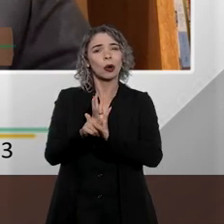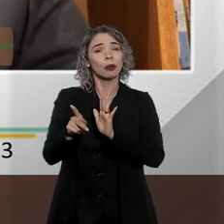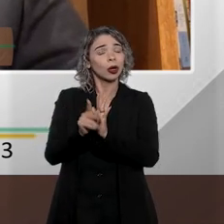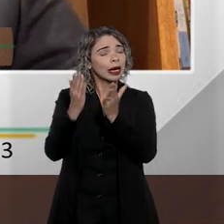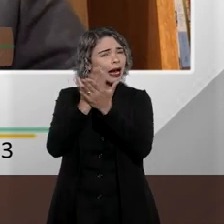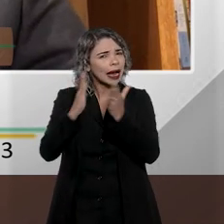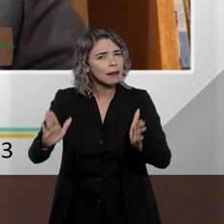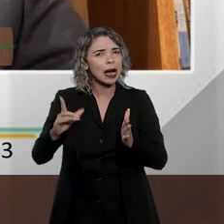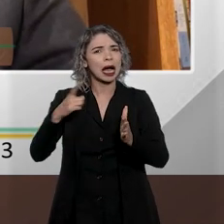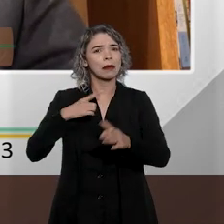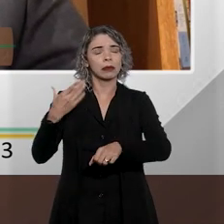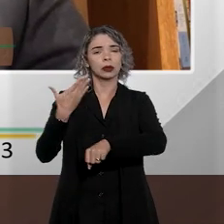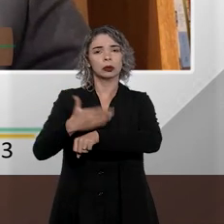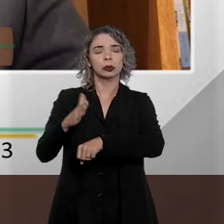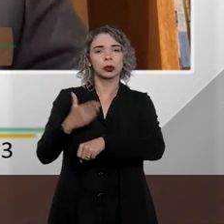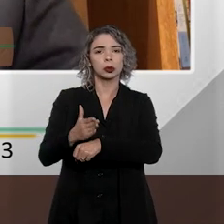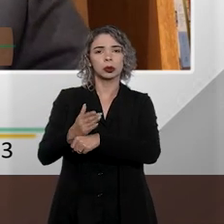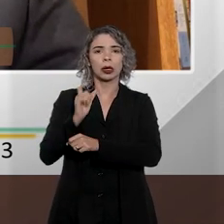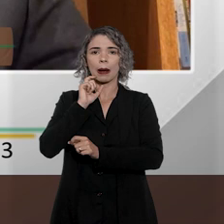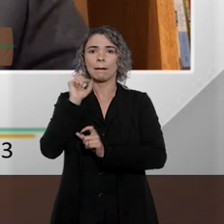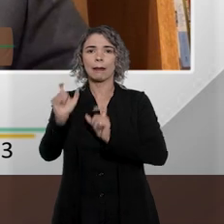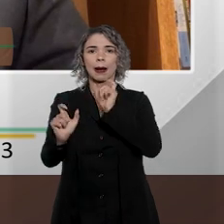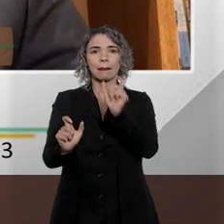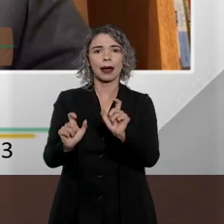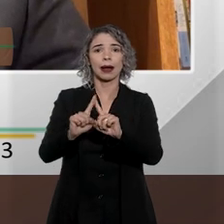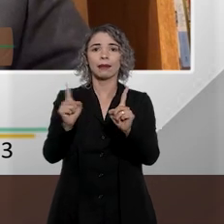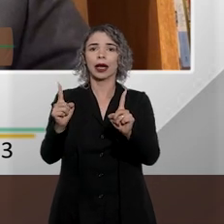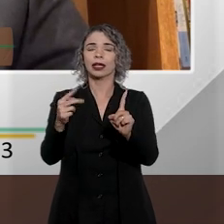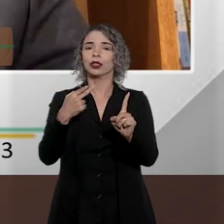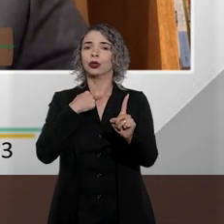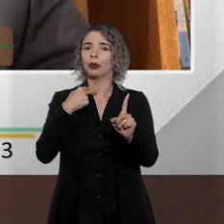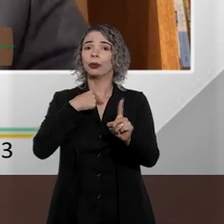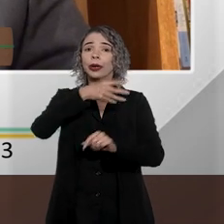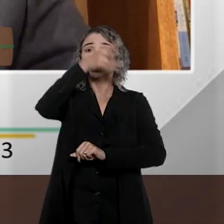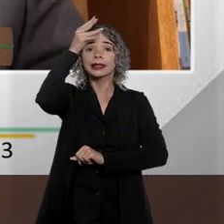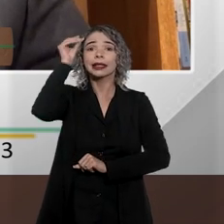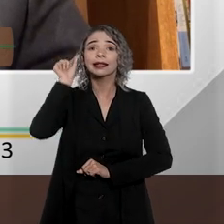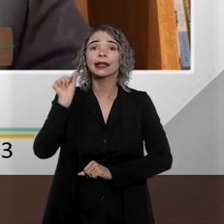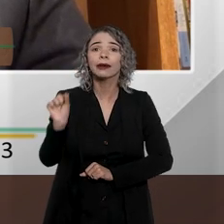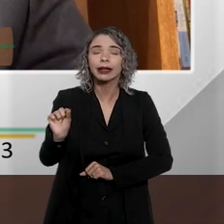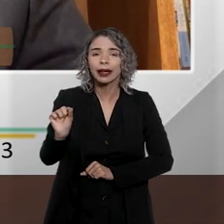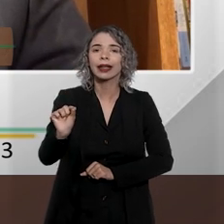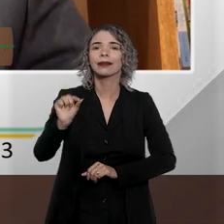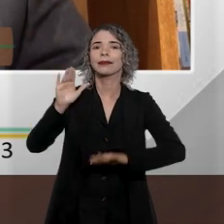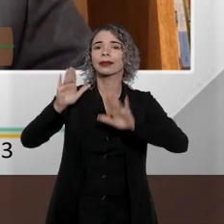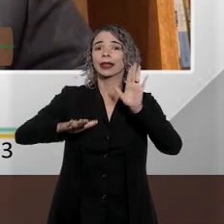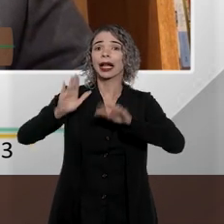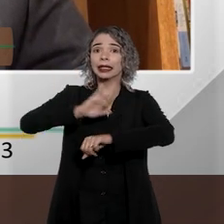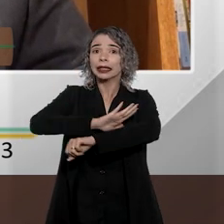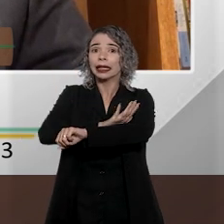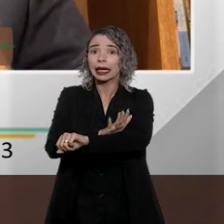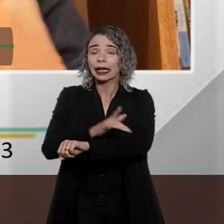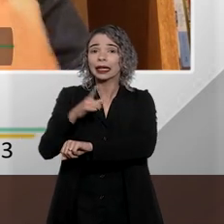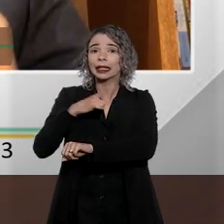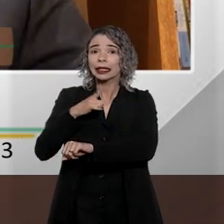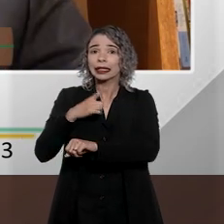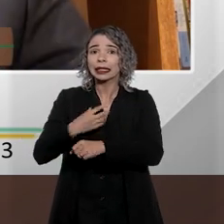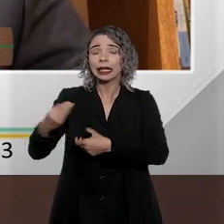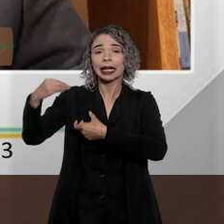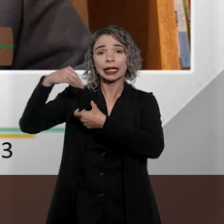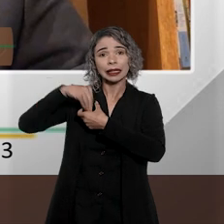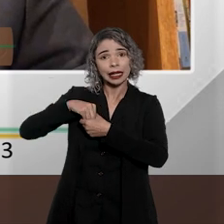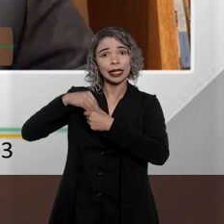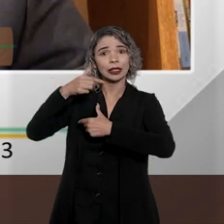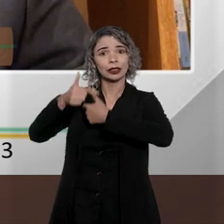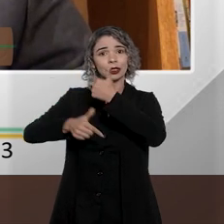combater as práticas racistas, mas não podemos fechar os olhos para o fato de que muitas vezes esse racismo está nos escaneios